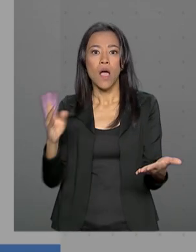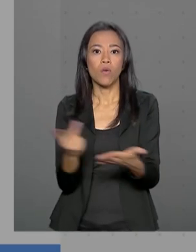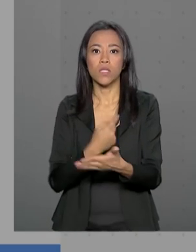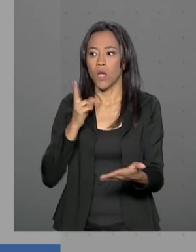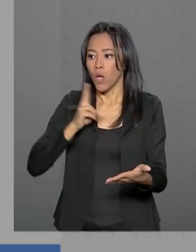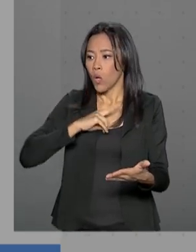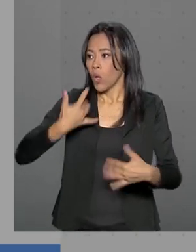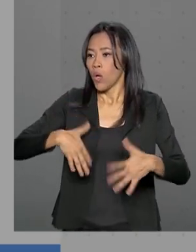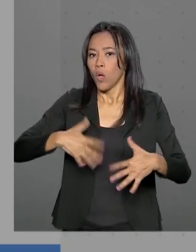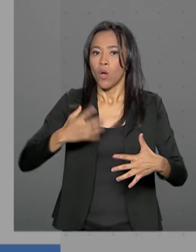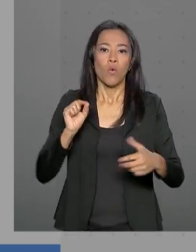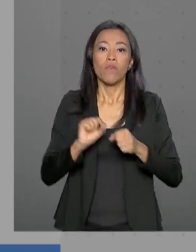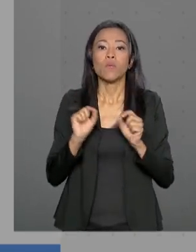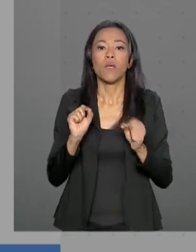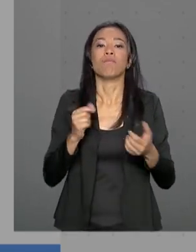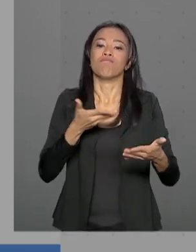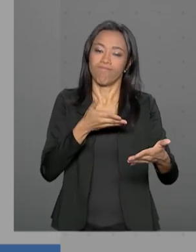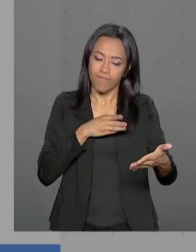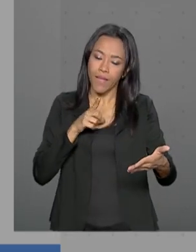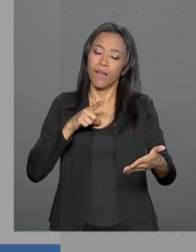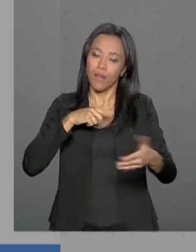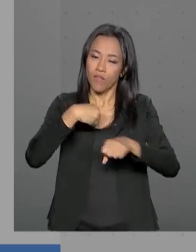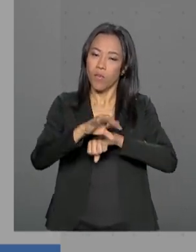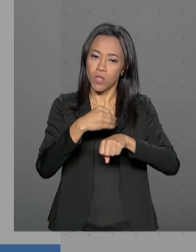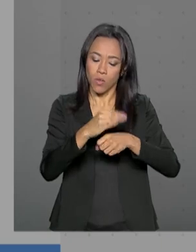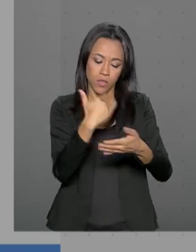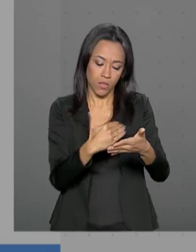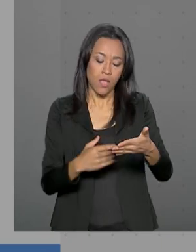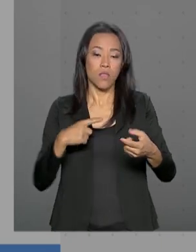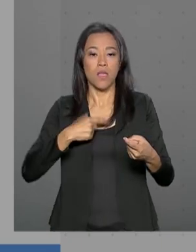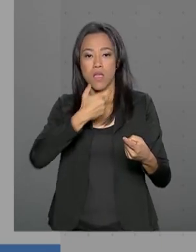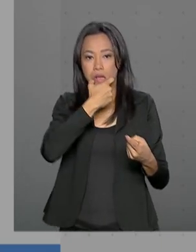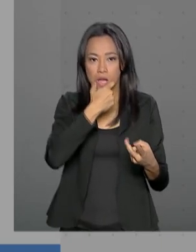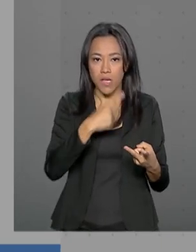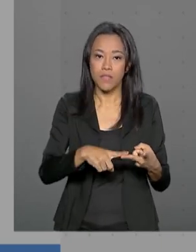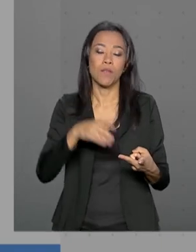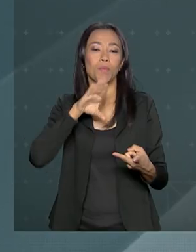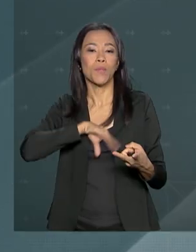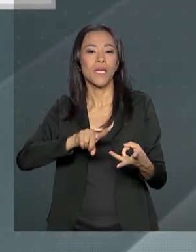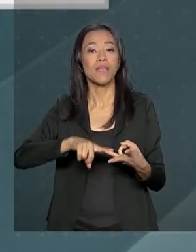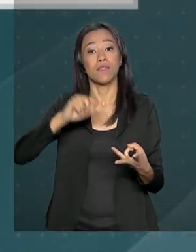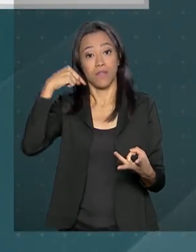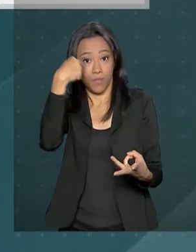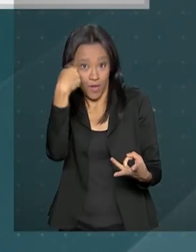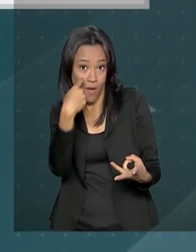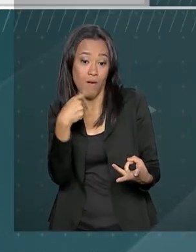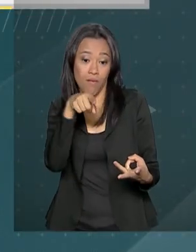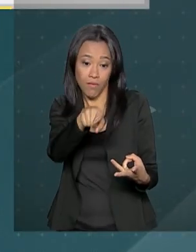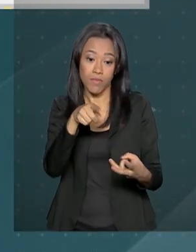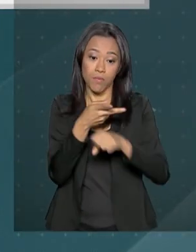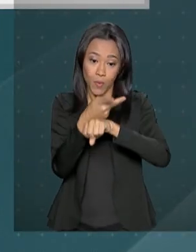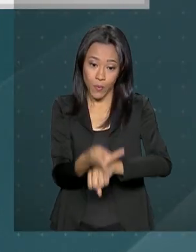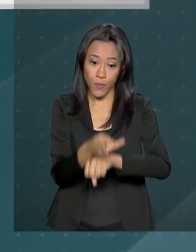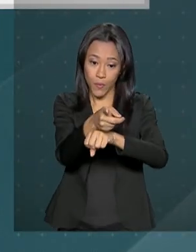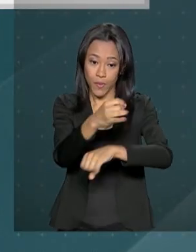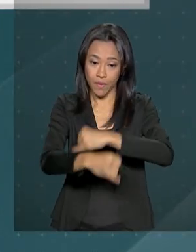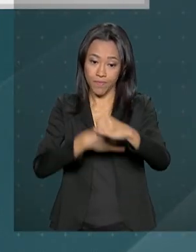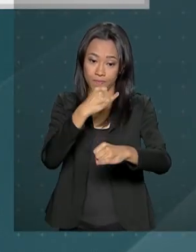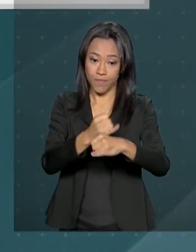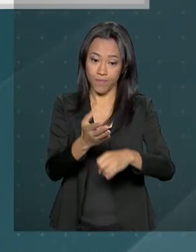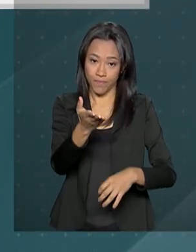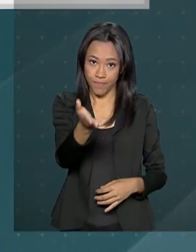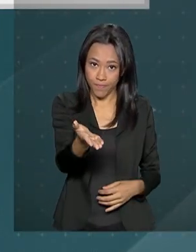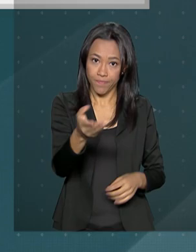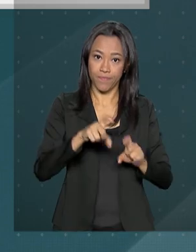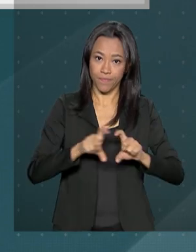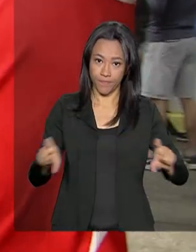emergência. Ele está disponível em português, inglês e espanhol, na página rededosporte.gov